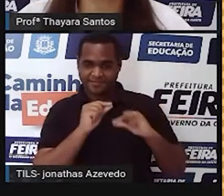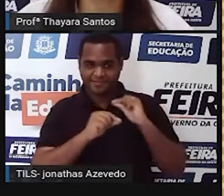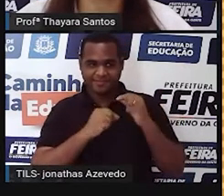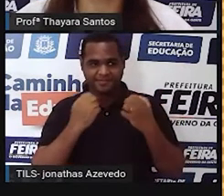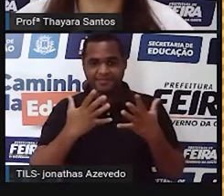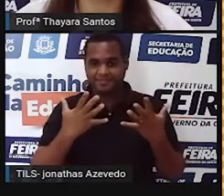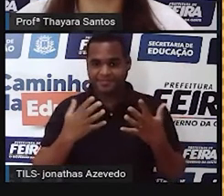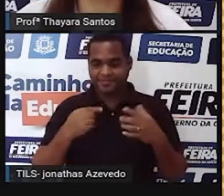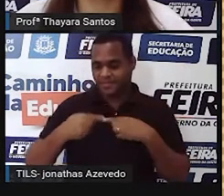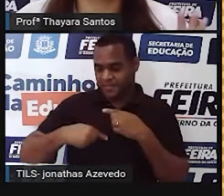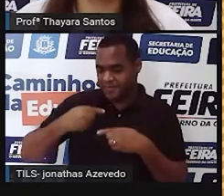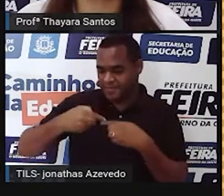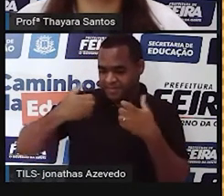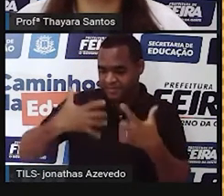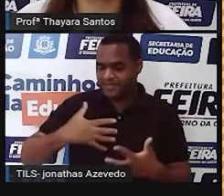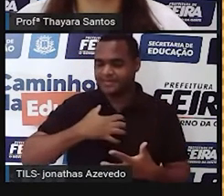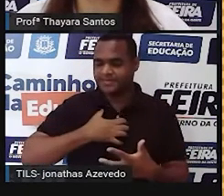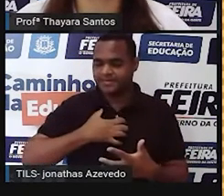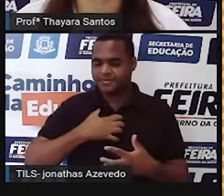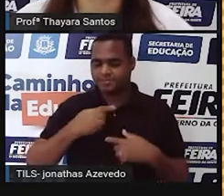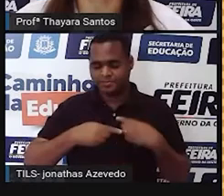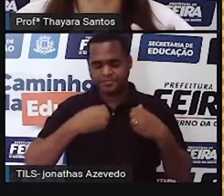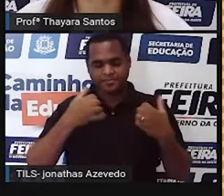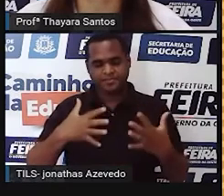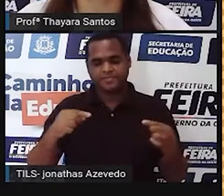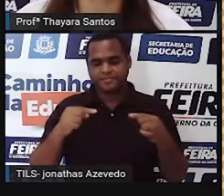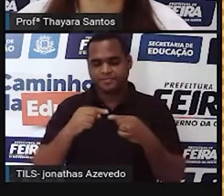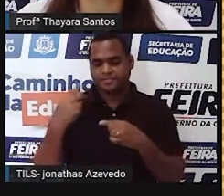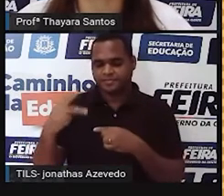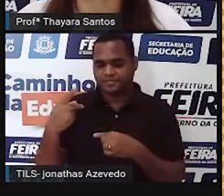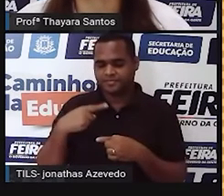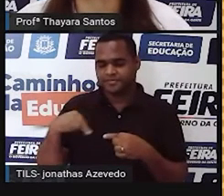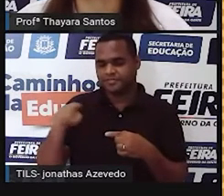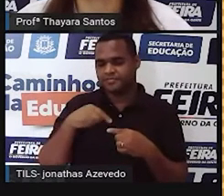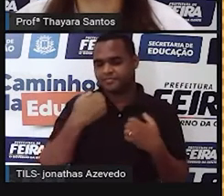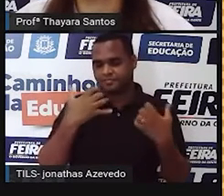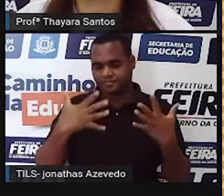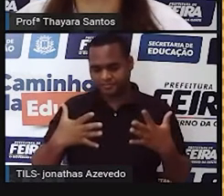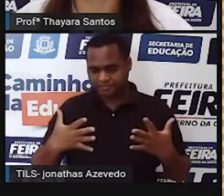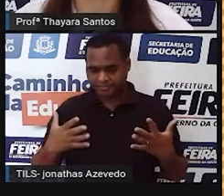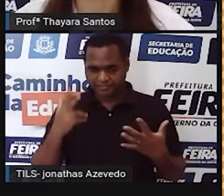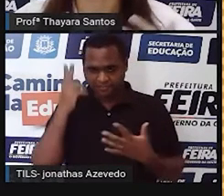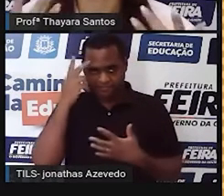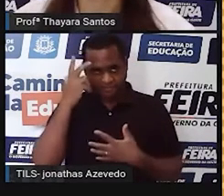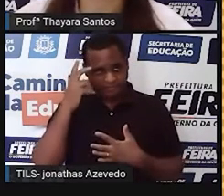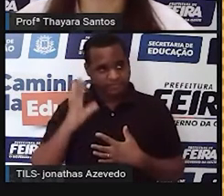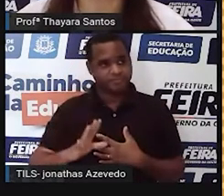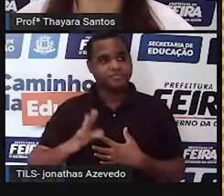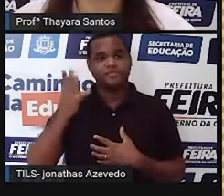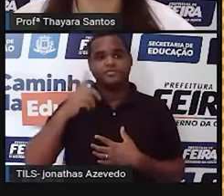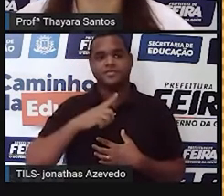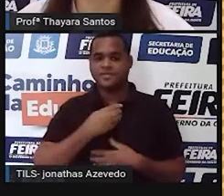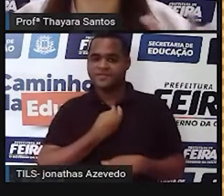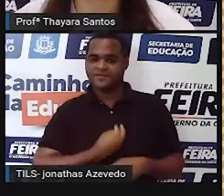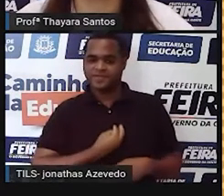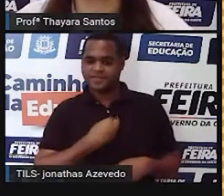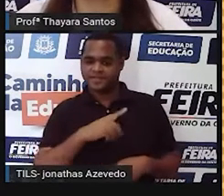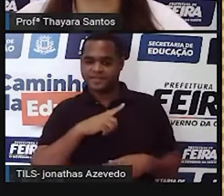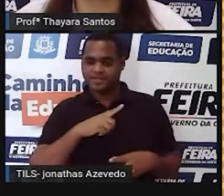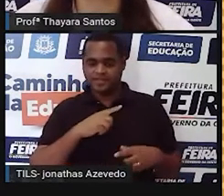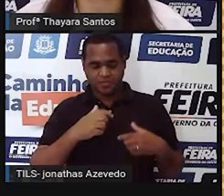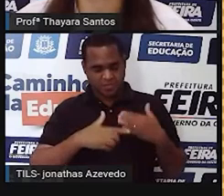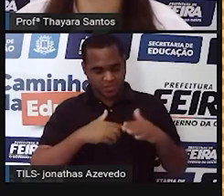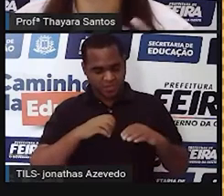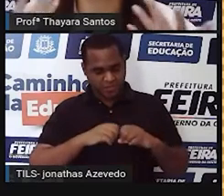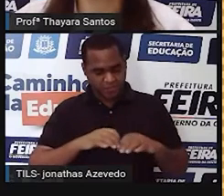sentido da reprodução é justamente isso. É isso que a natureza quer, ela quer que os seres vivos se reproduzam, que